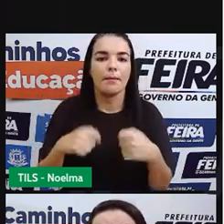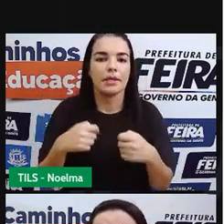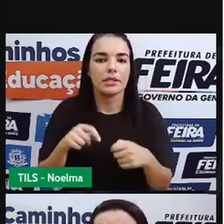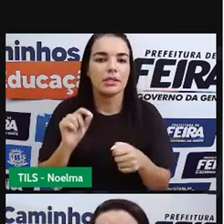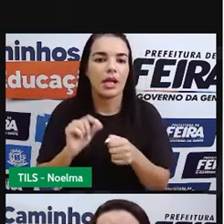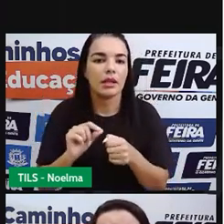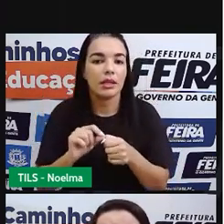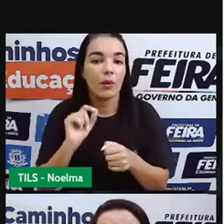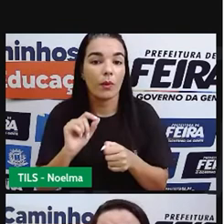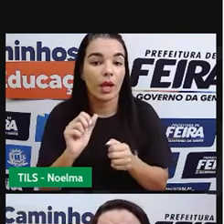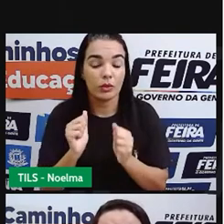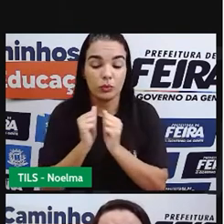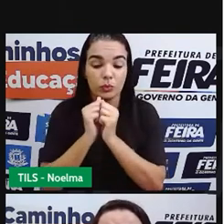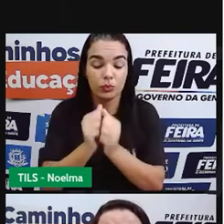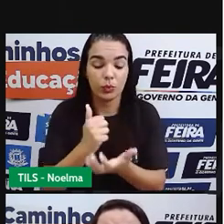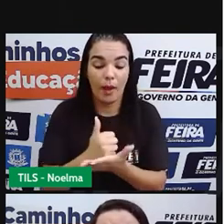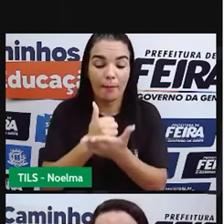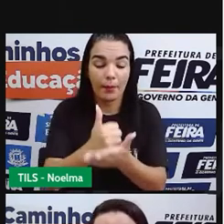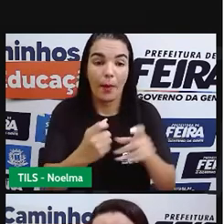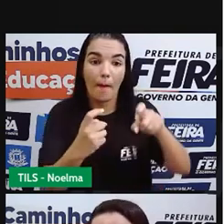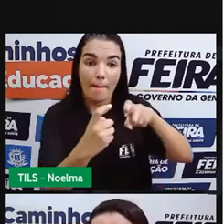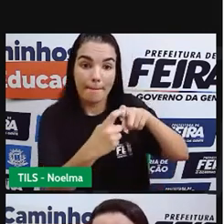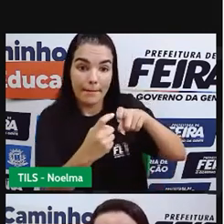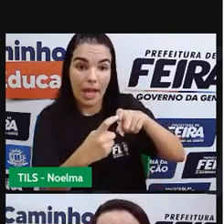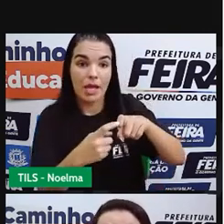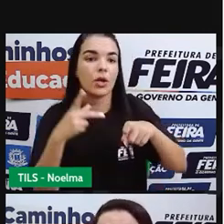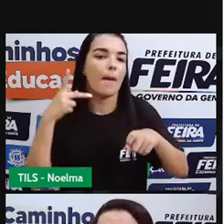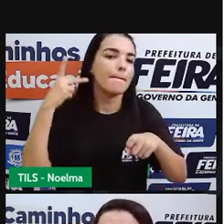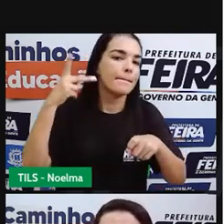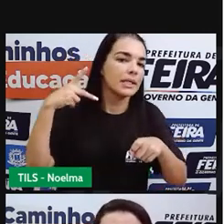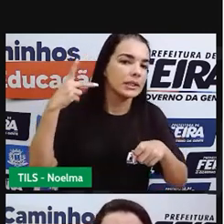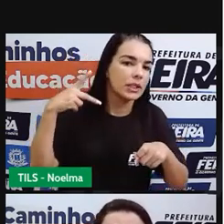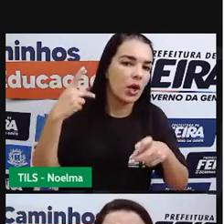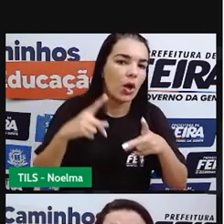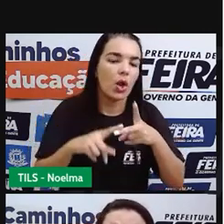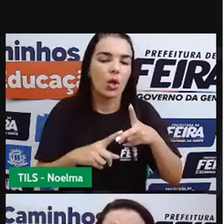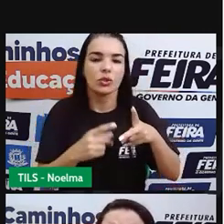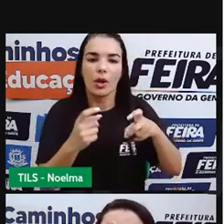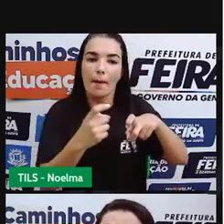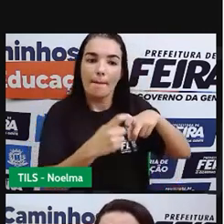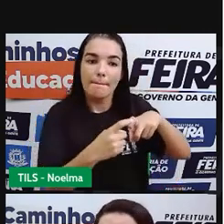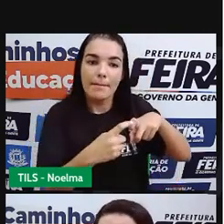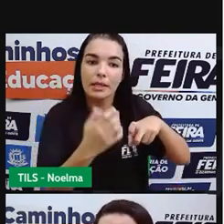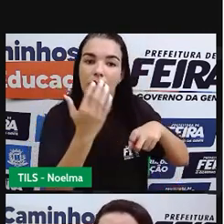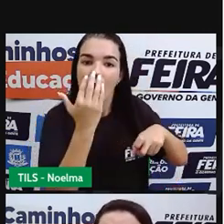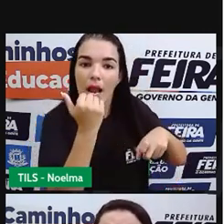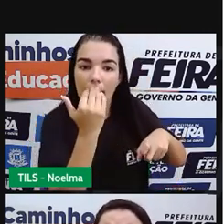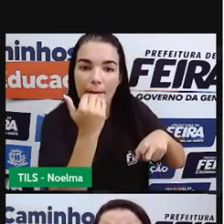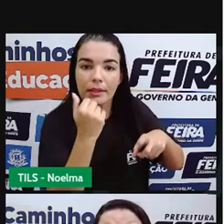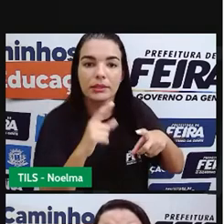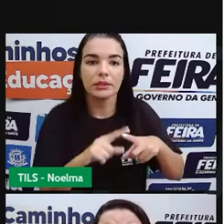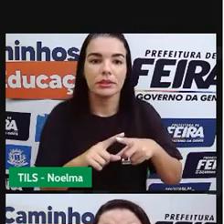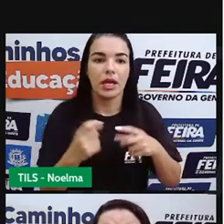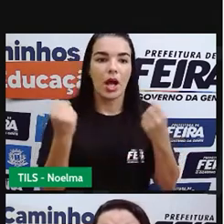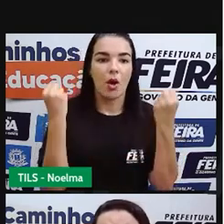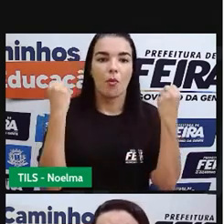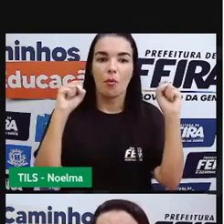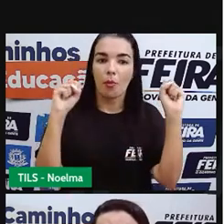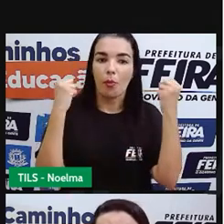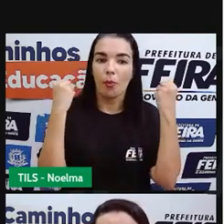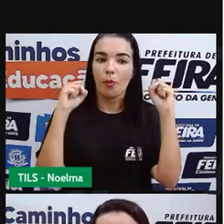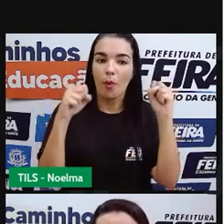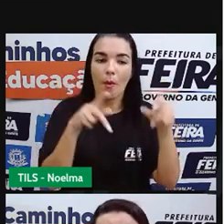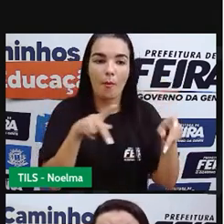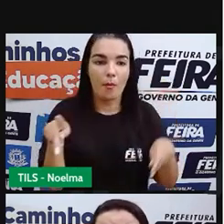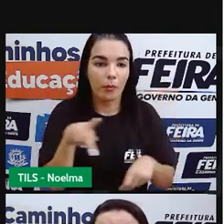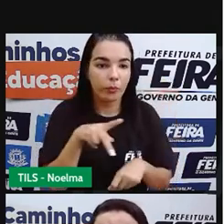vamos ter o acompanhamento médico, psicológico, nutricional, o profissional de educação física também deve estar